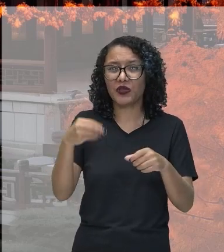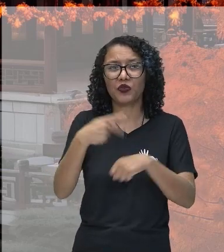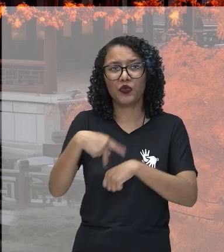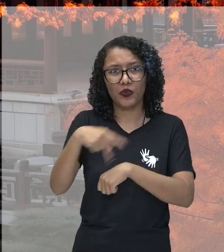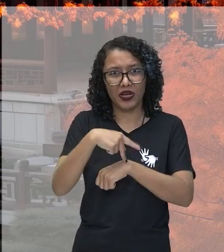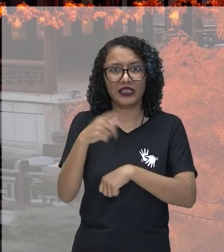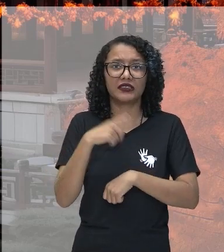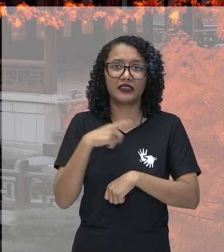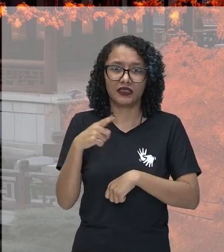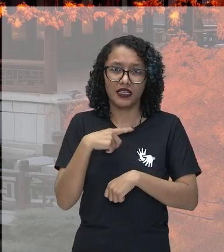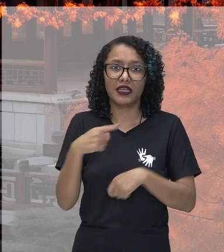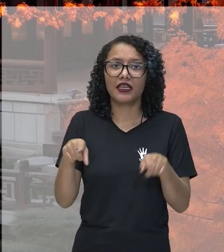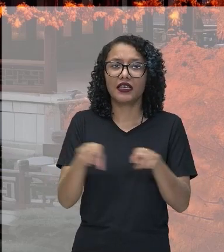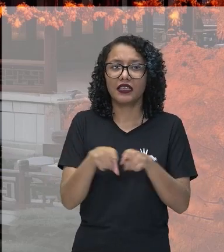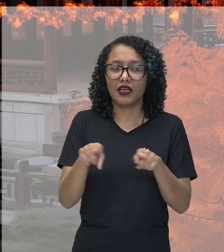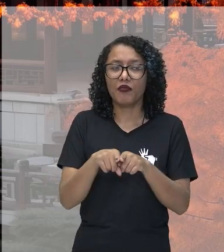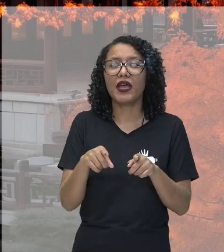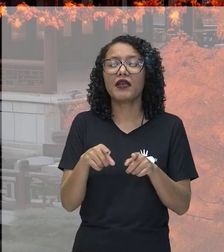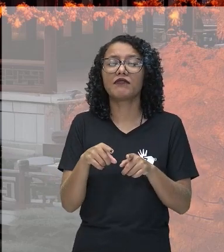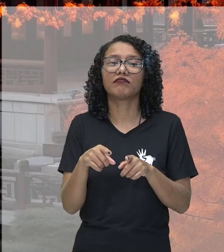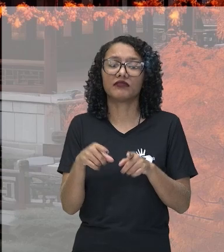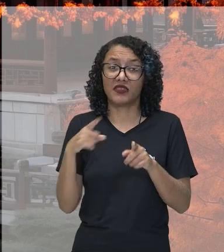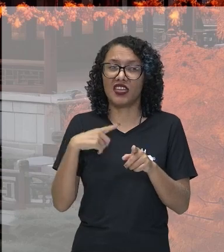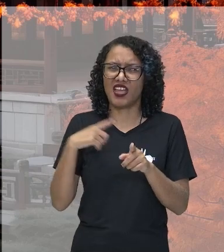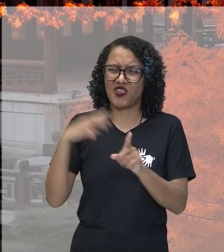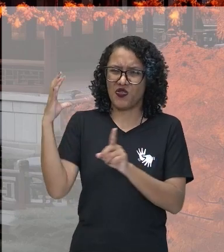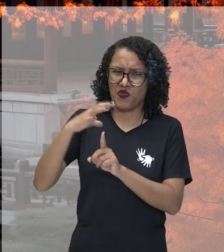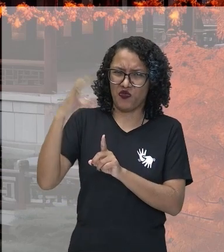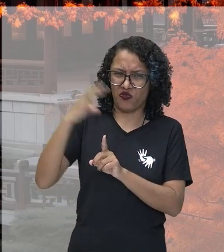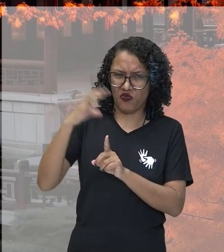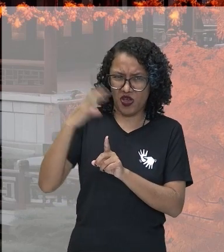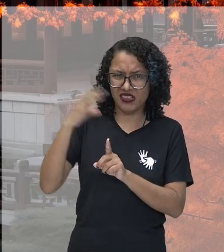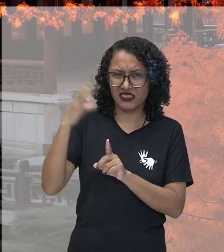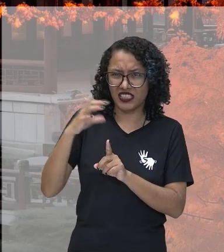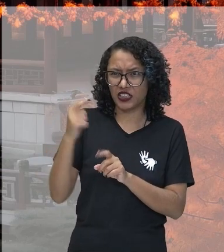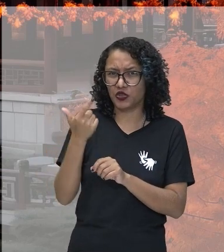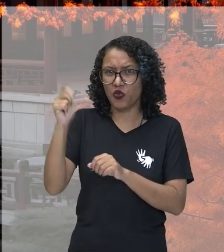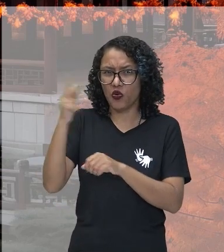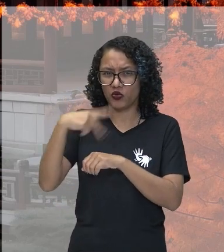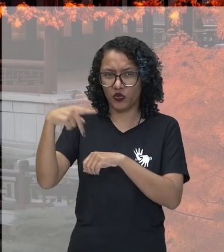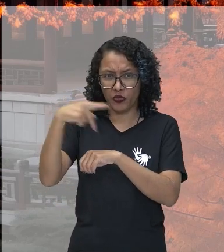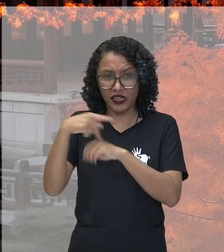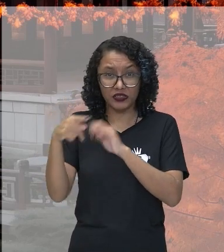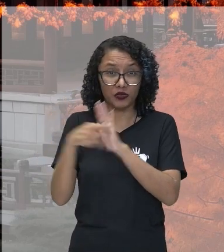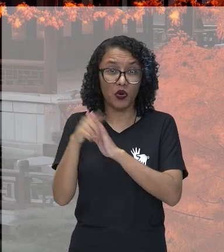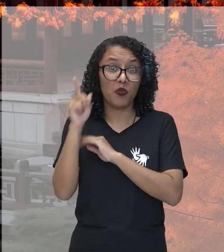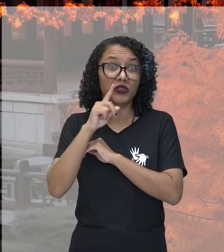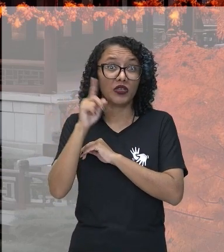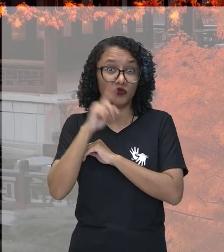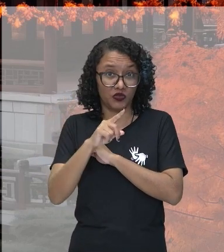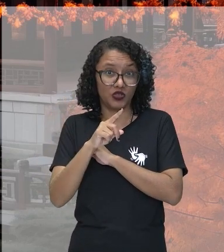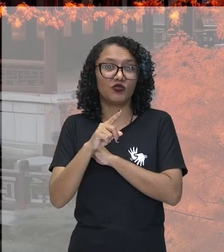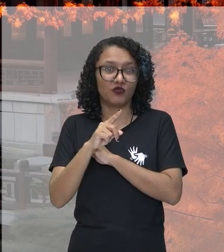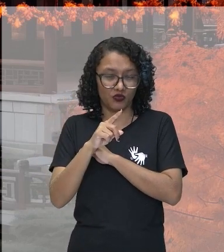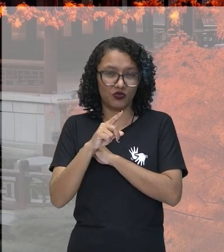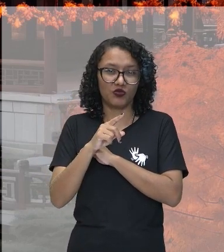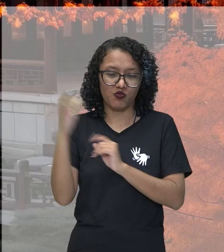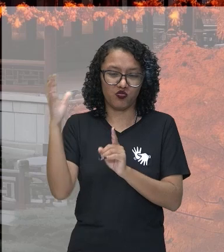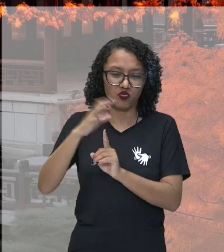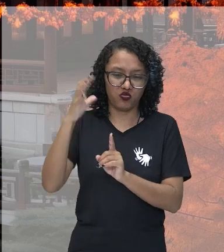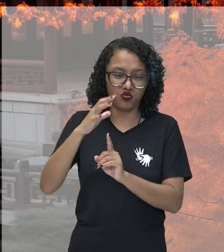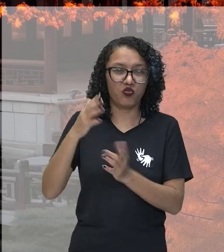aliado com a pressão externa favorecida pela presença dos Estados Unidos, a partir de